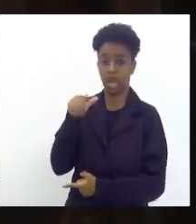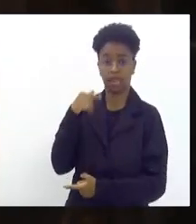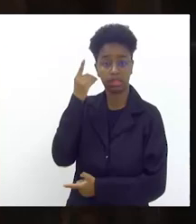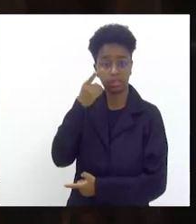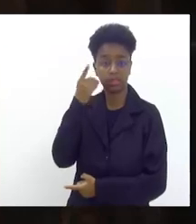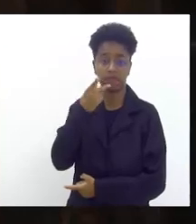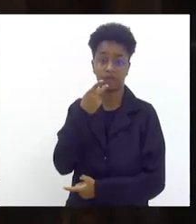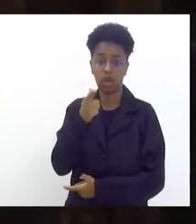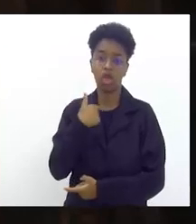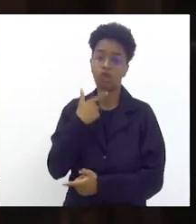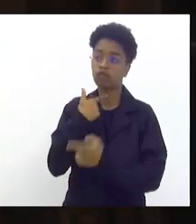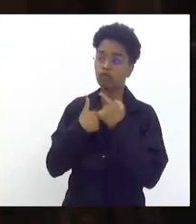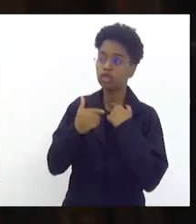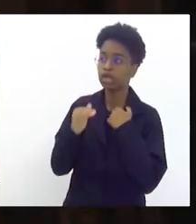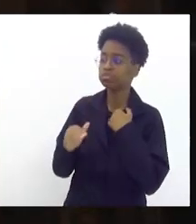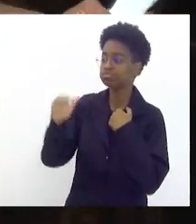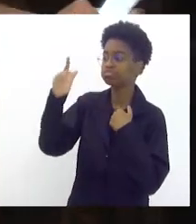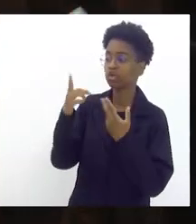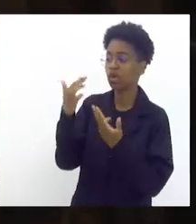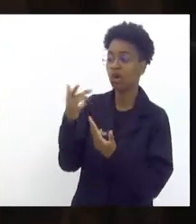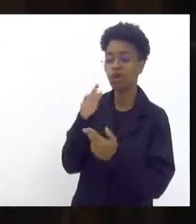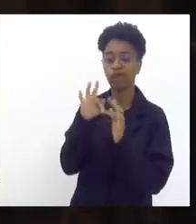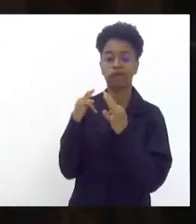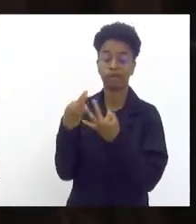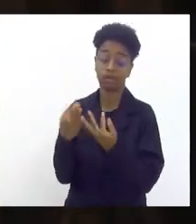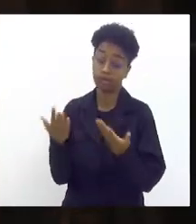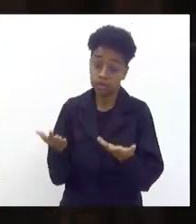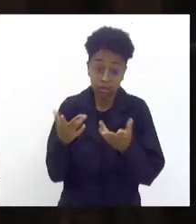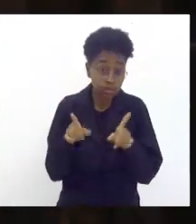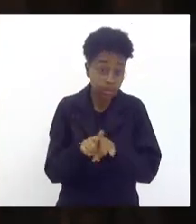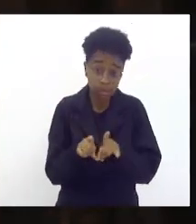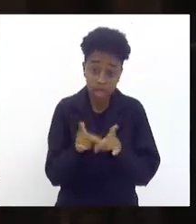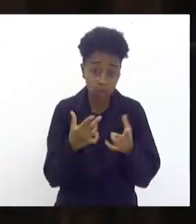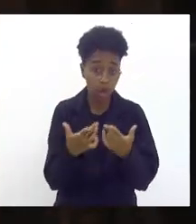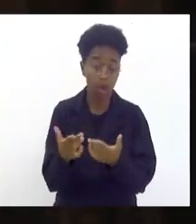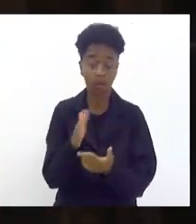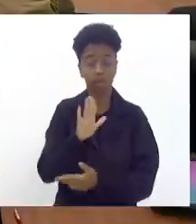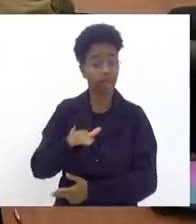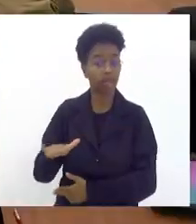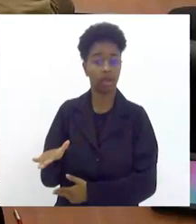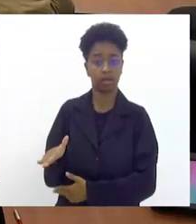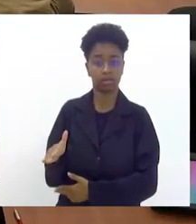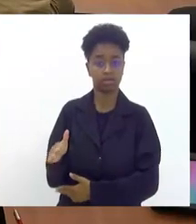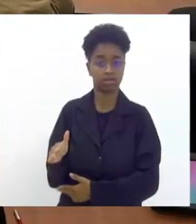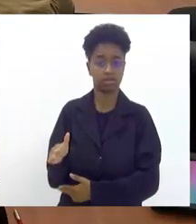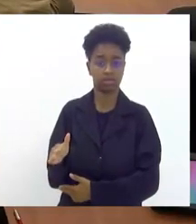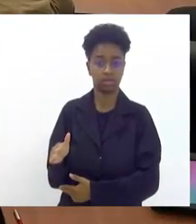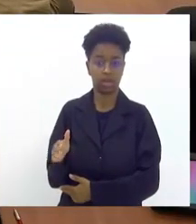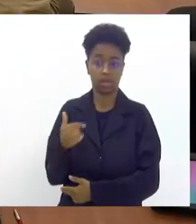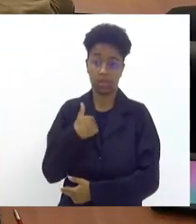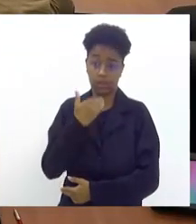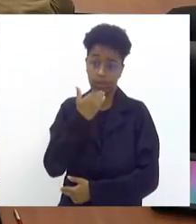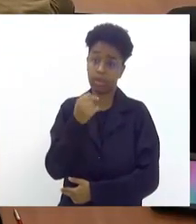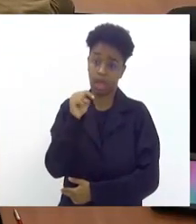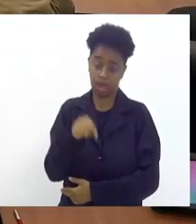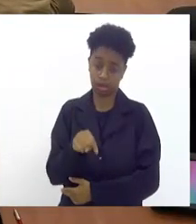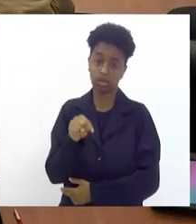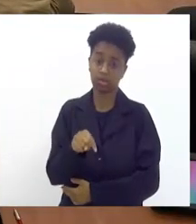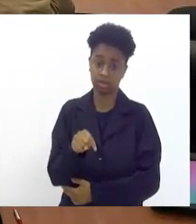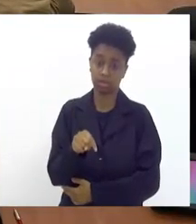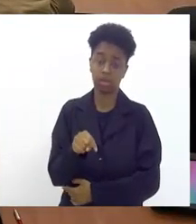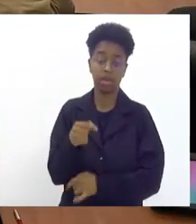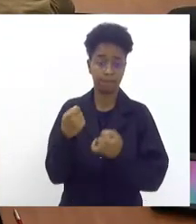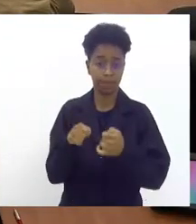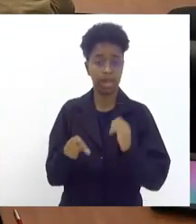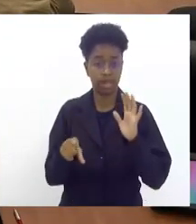eu crescer vou querer ser igual meu pai o sambista também é assim então a criança ela eu faço um apelo aqui para casa para ter